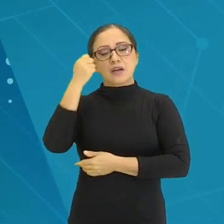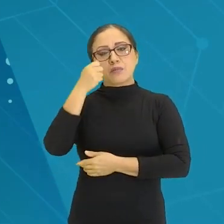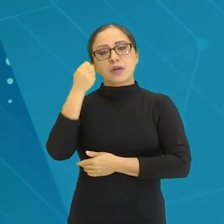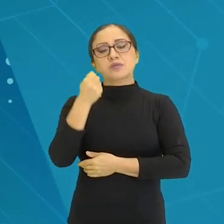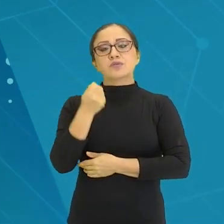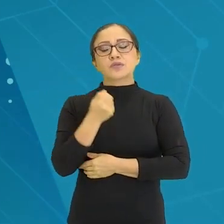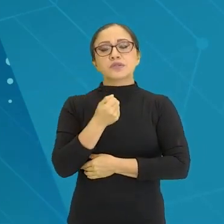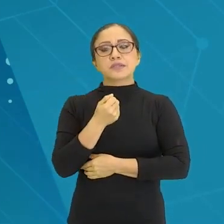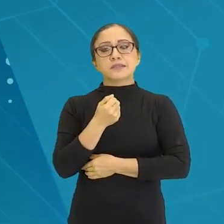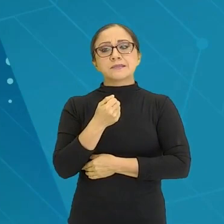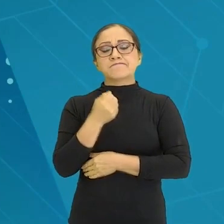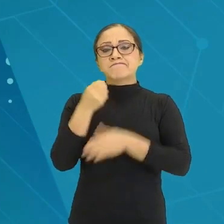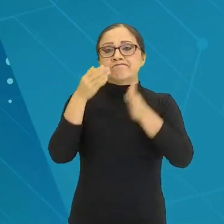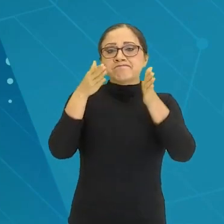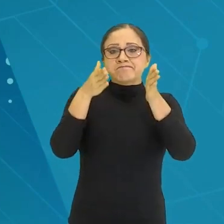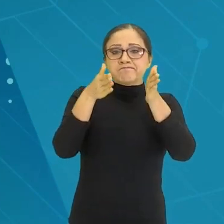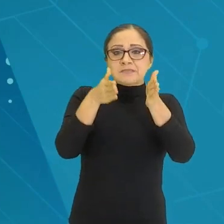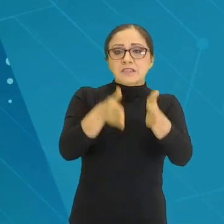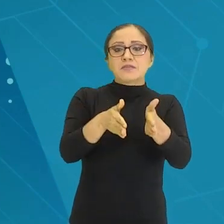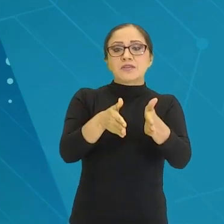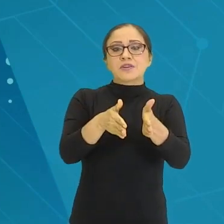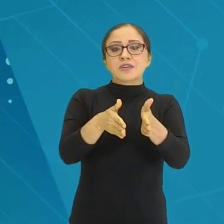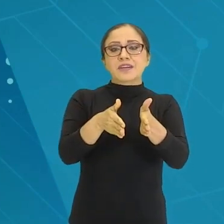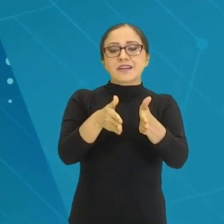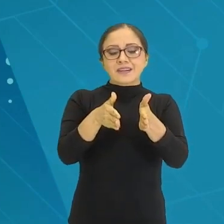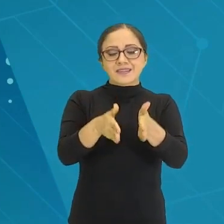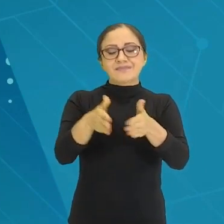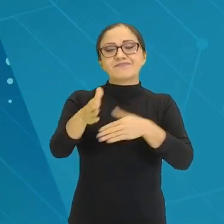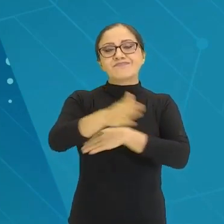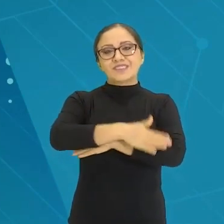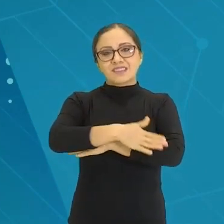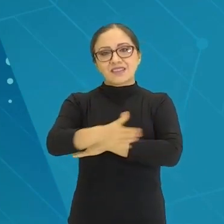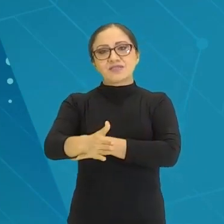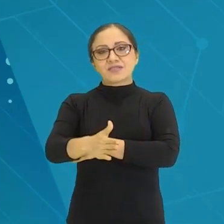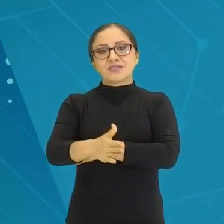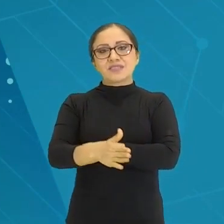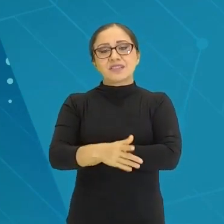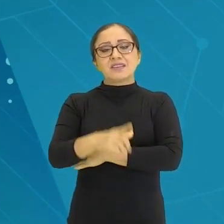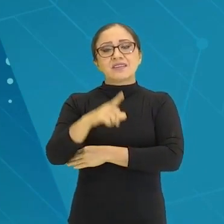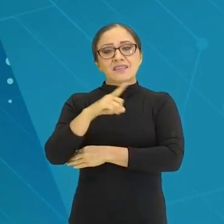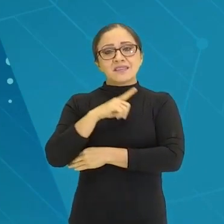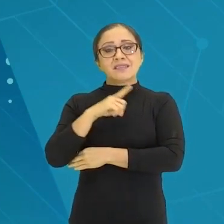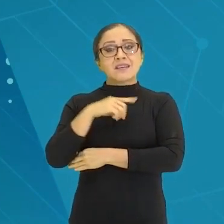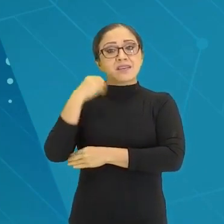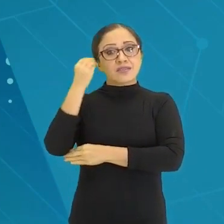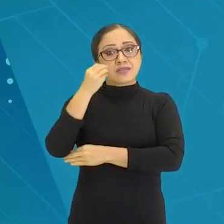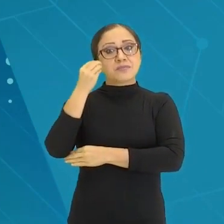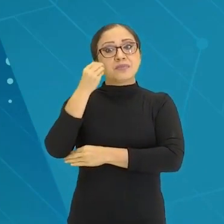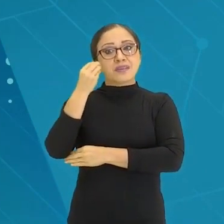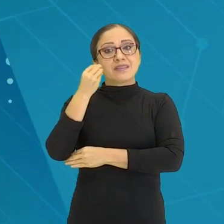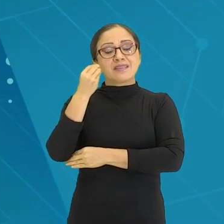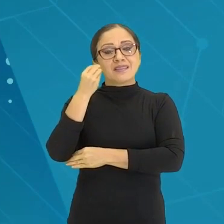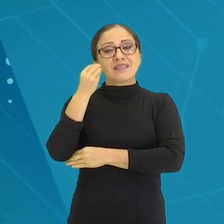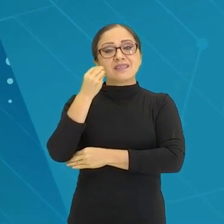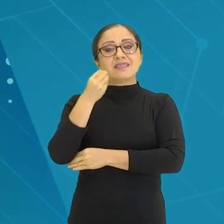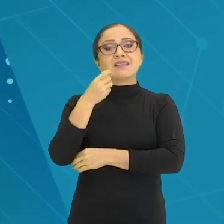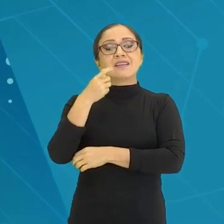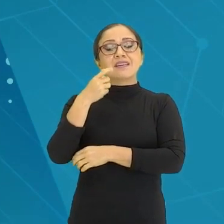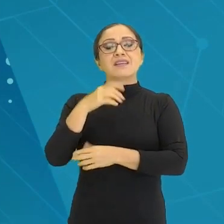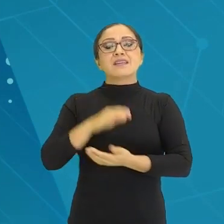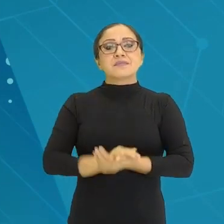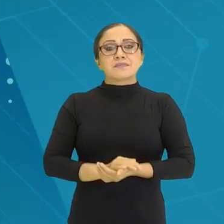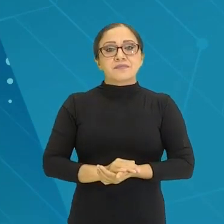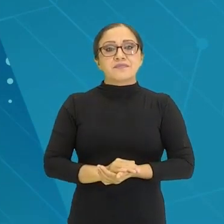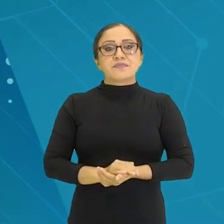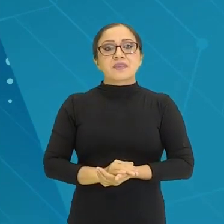trabalho bem direcionado para a sala de aula, bem focado em sala de aula e tem estudo de casos sobre aquilo que ela desenvolveu na sala